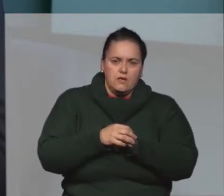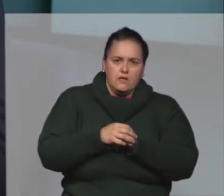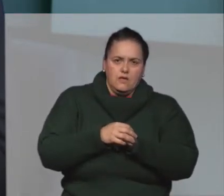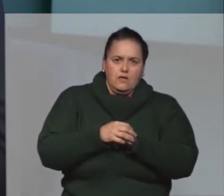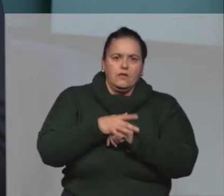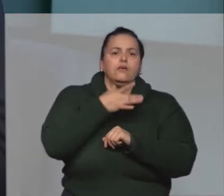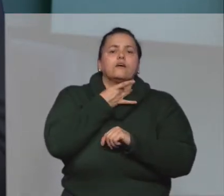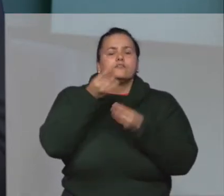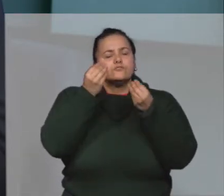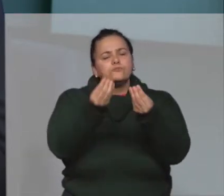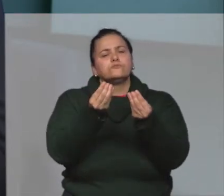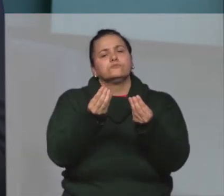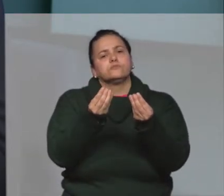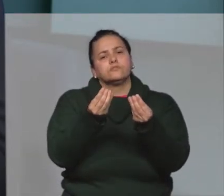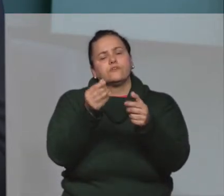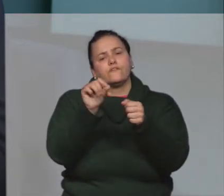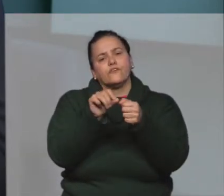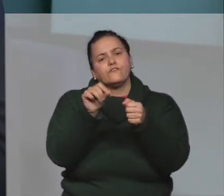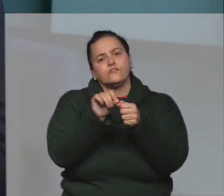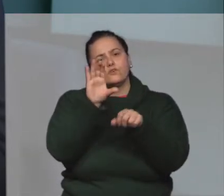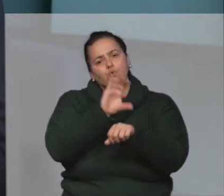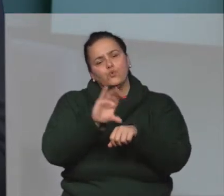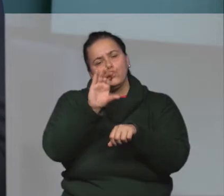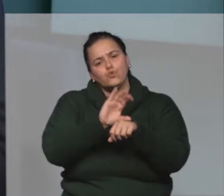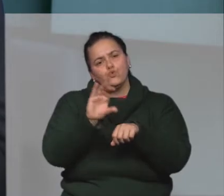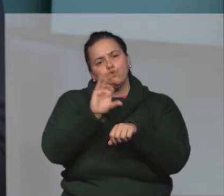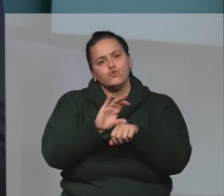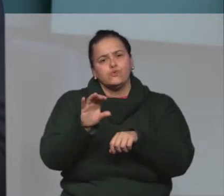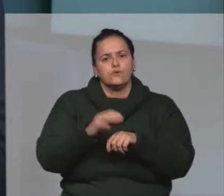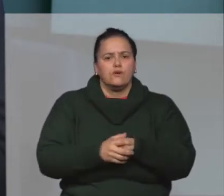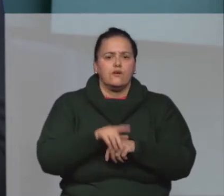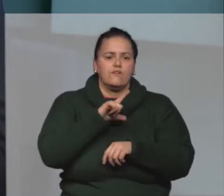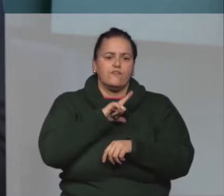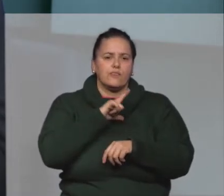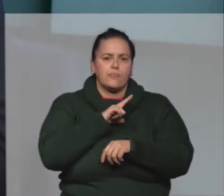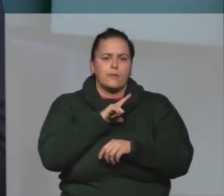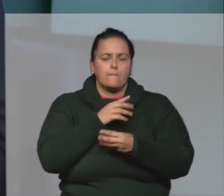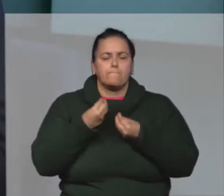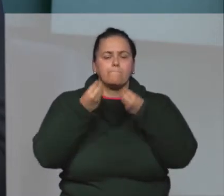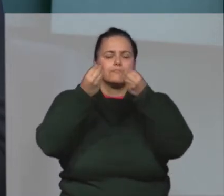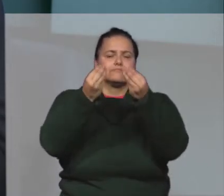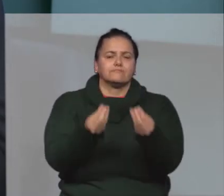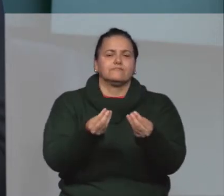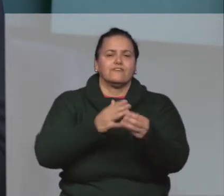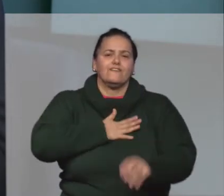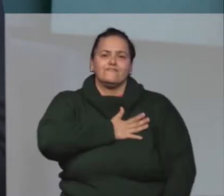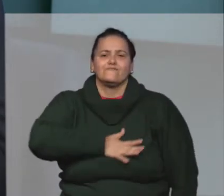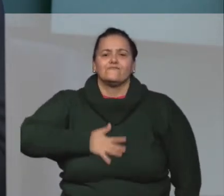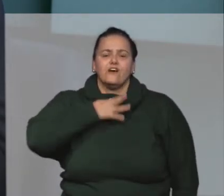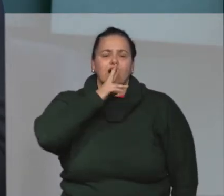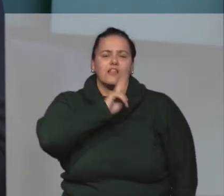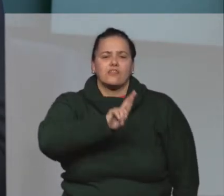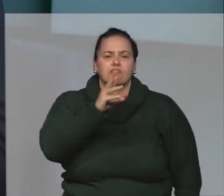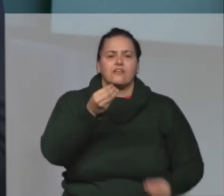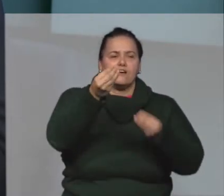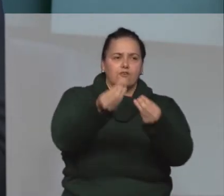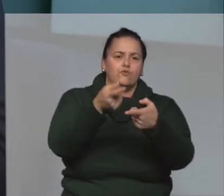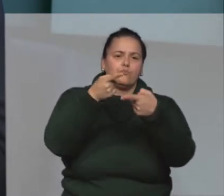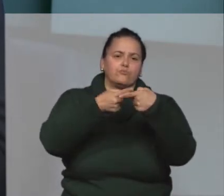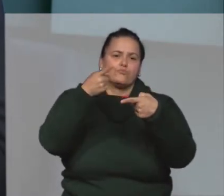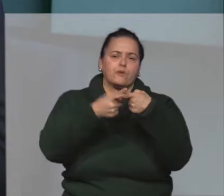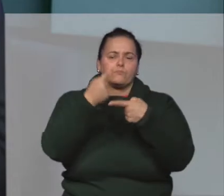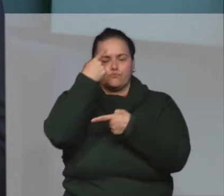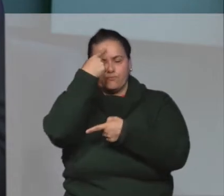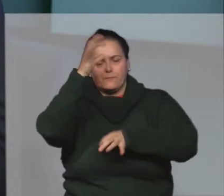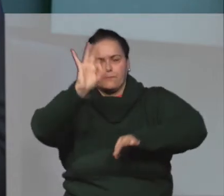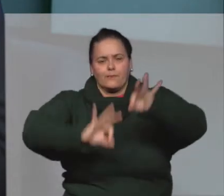garantimos que quem vier a fazer esse curso com a gente vai ter uma bela entrega, vai sair satisfeito com os resultados que serão oferecidos,